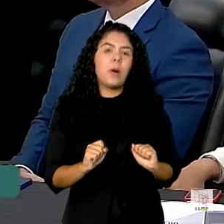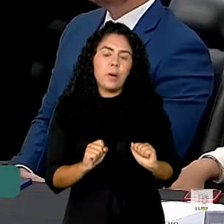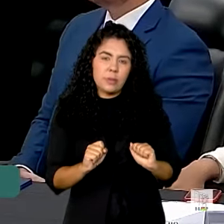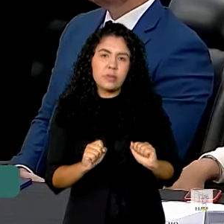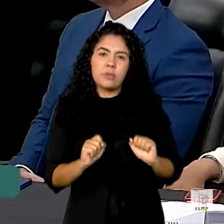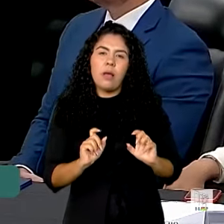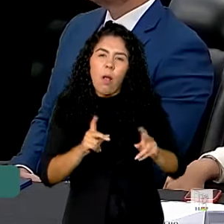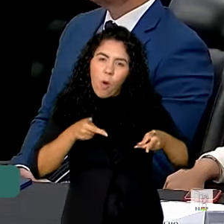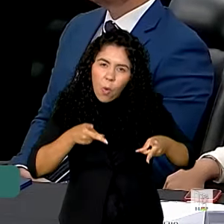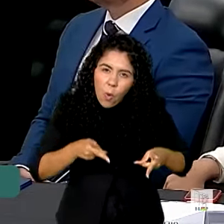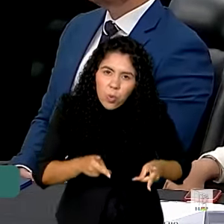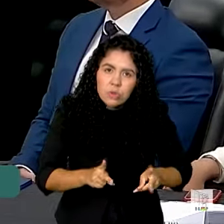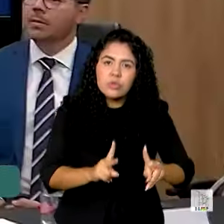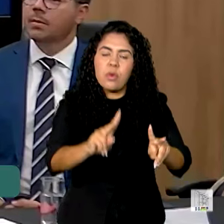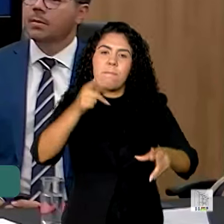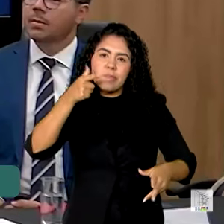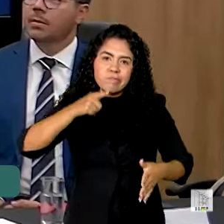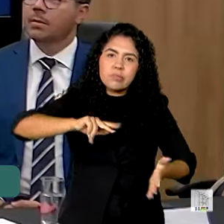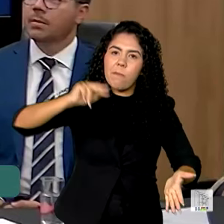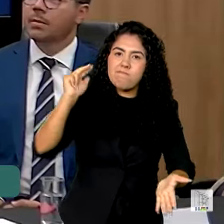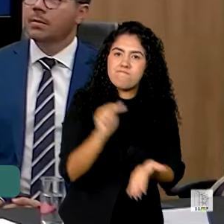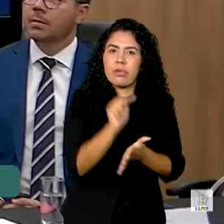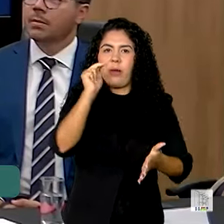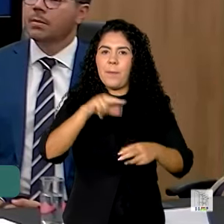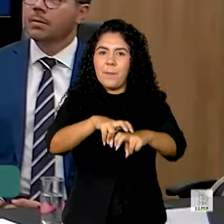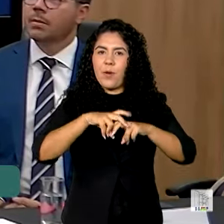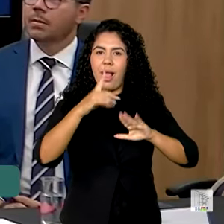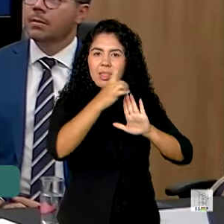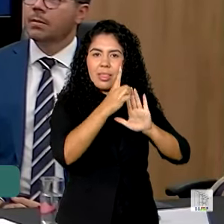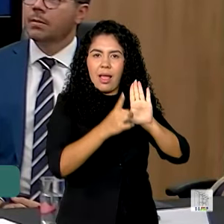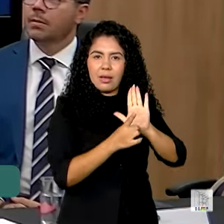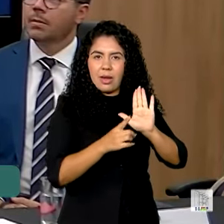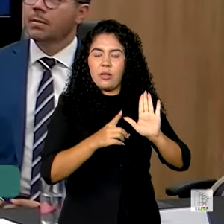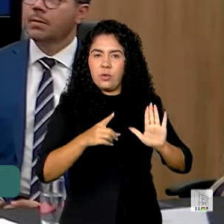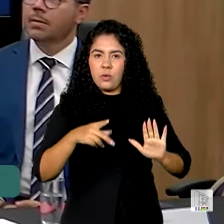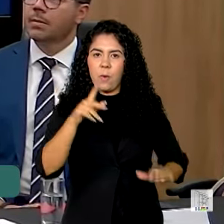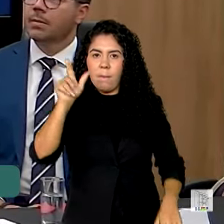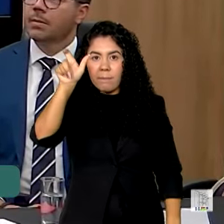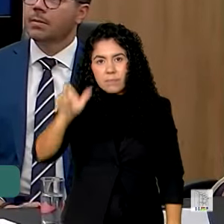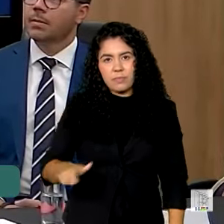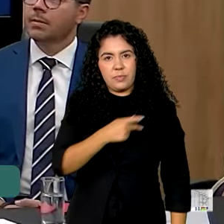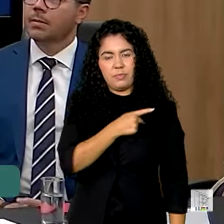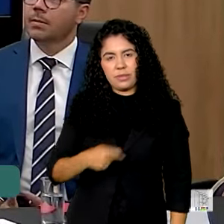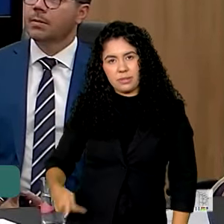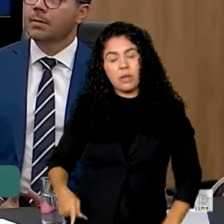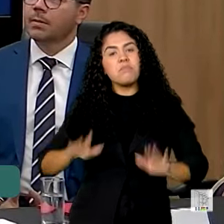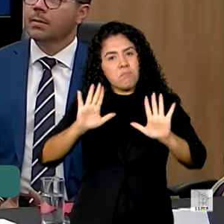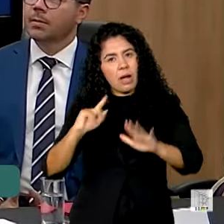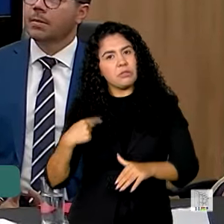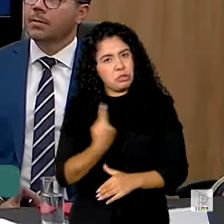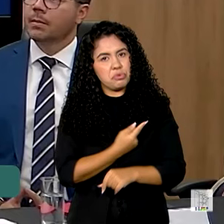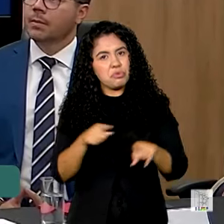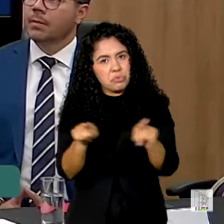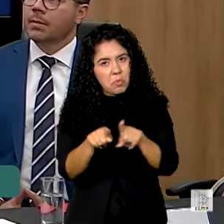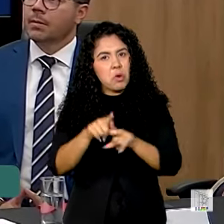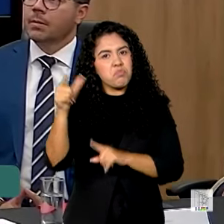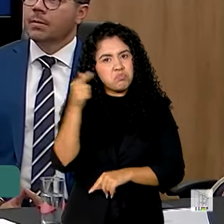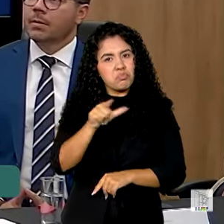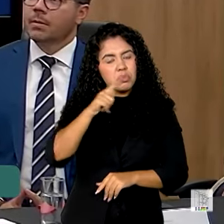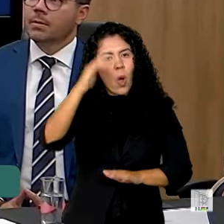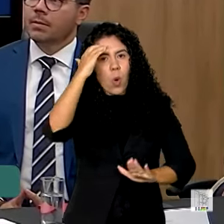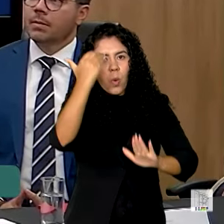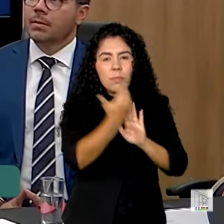continua até a homologação por decreto do presidente da República. Mas nós estamos cumprindo também alguns